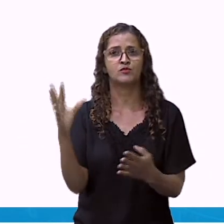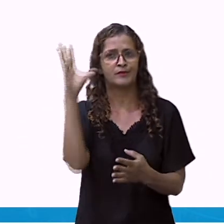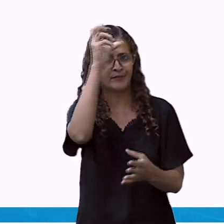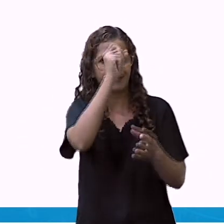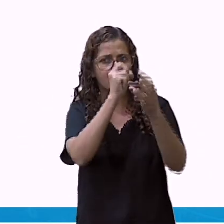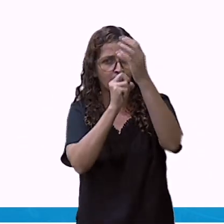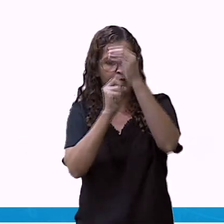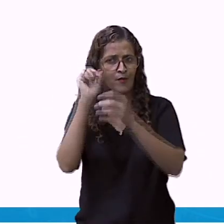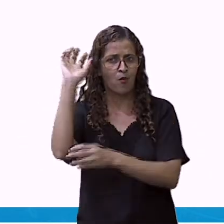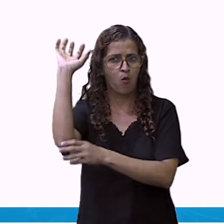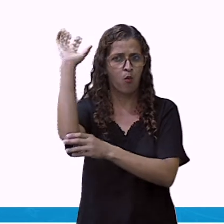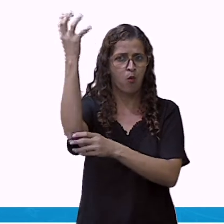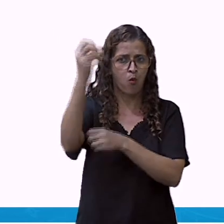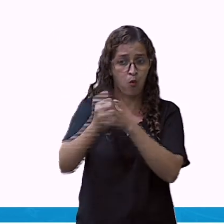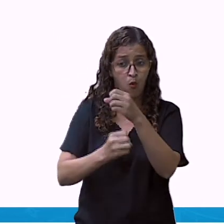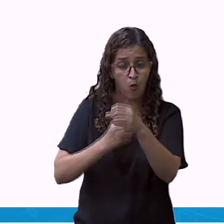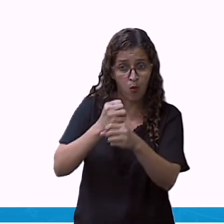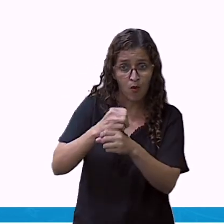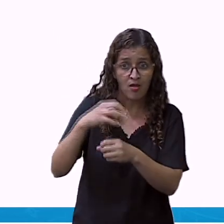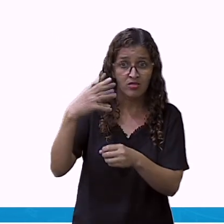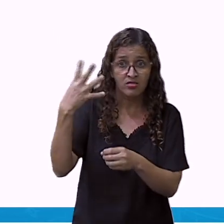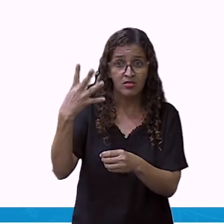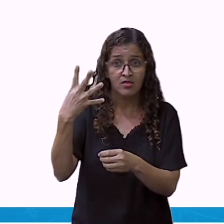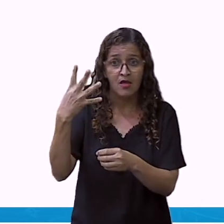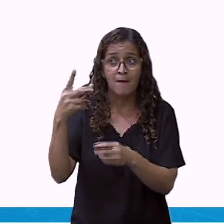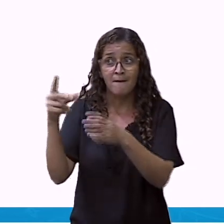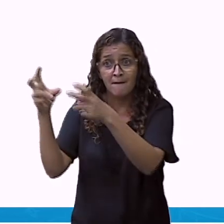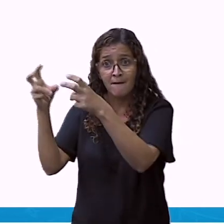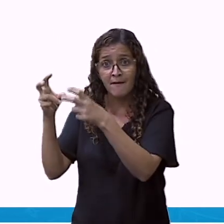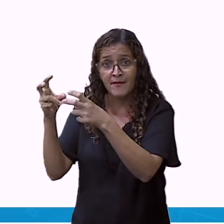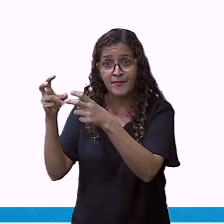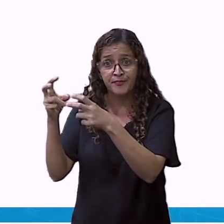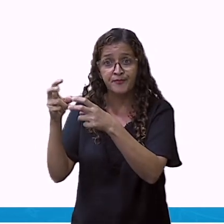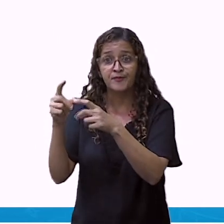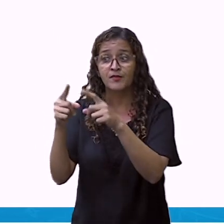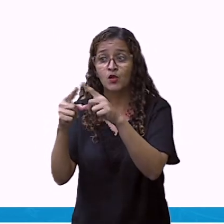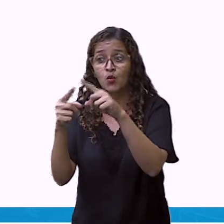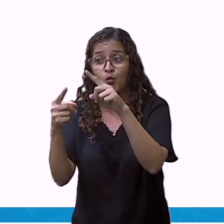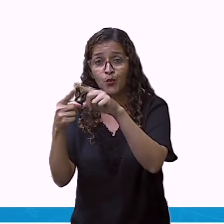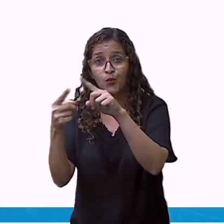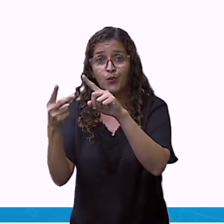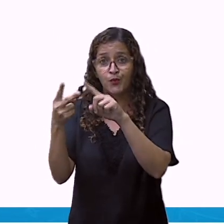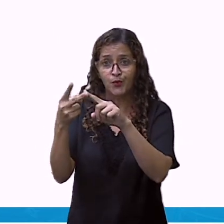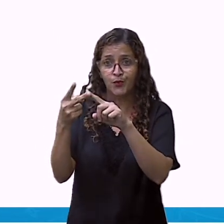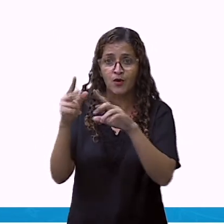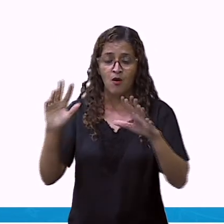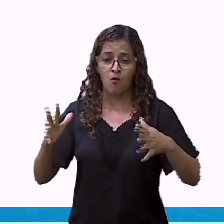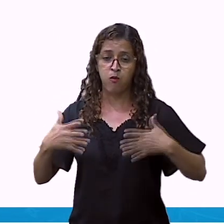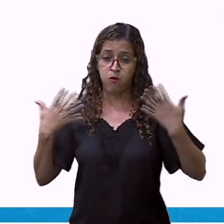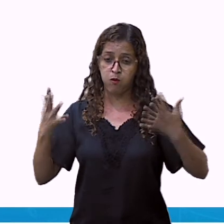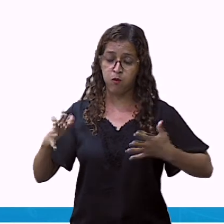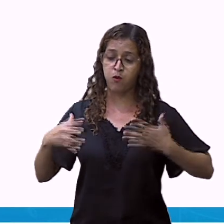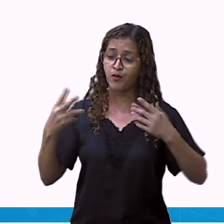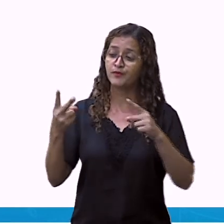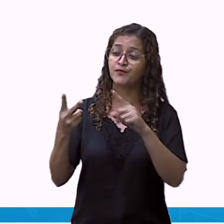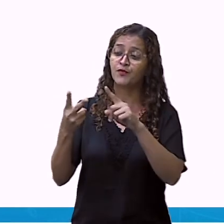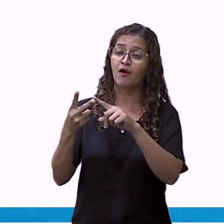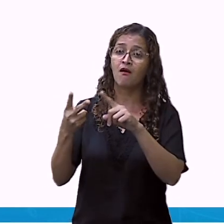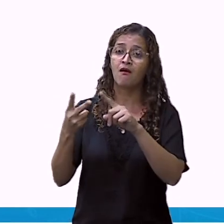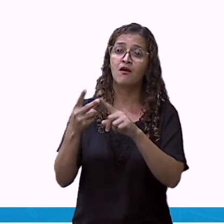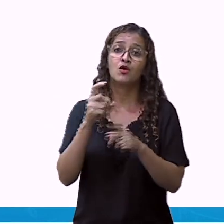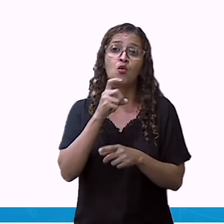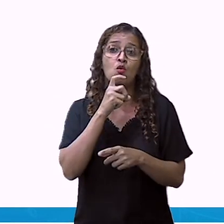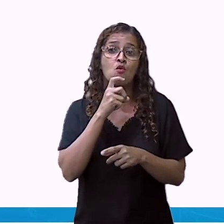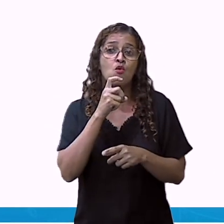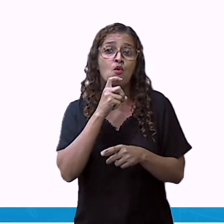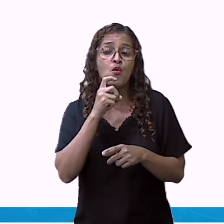verão e o inverno. Então, nós iremos pegar essas roupas e colocarmos na